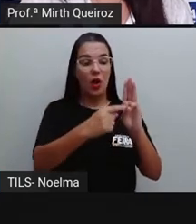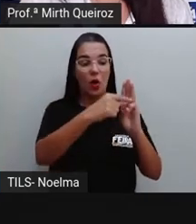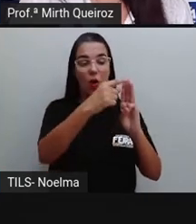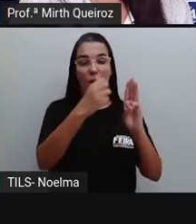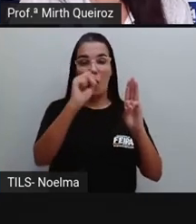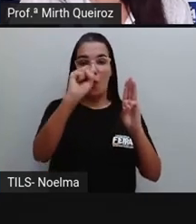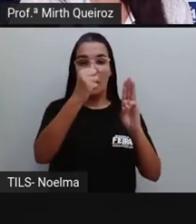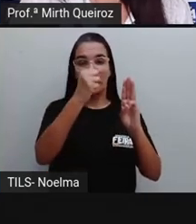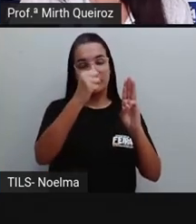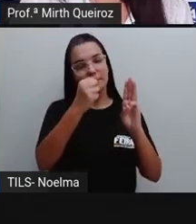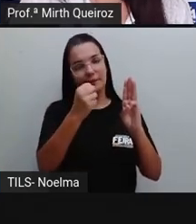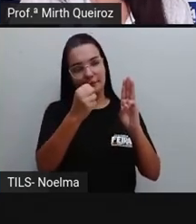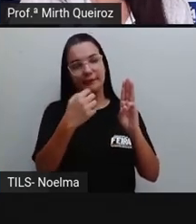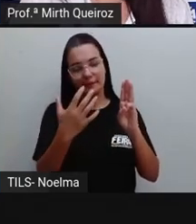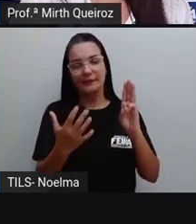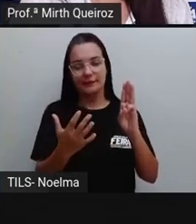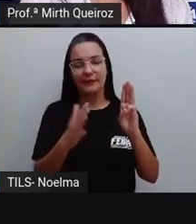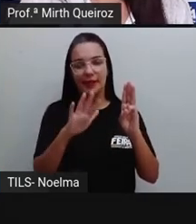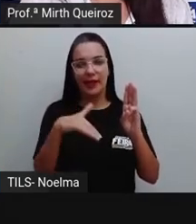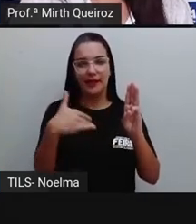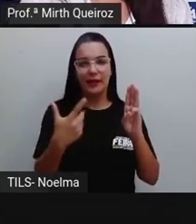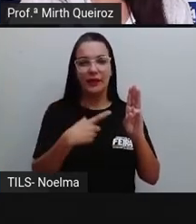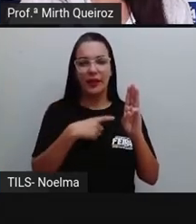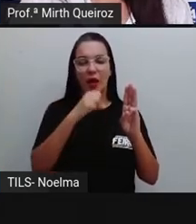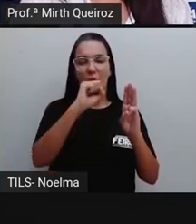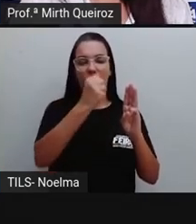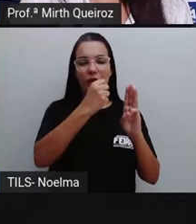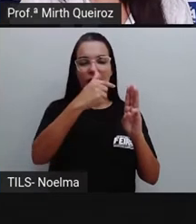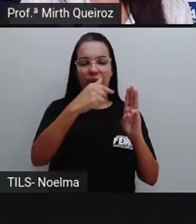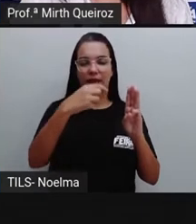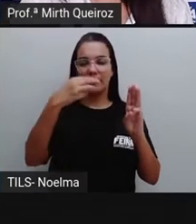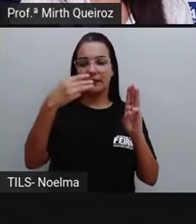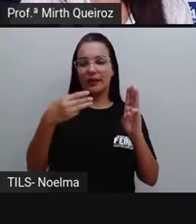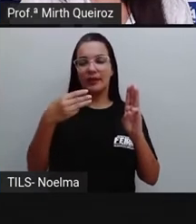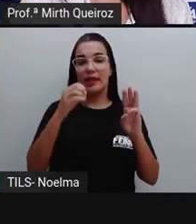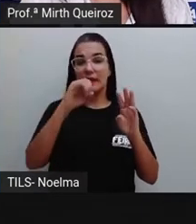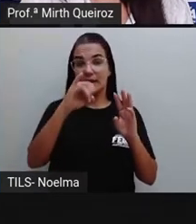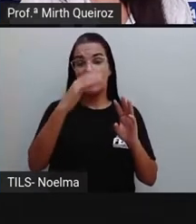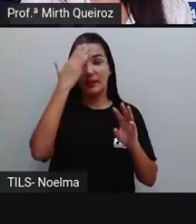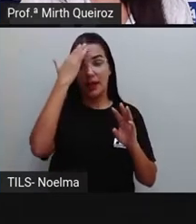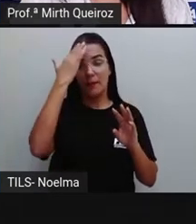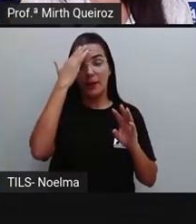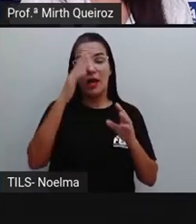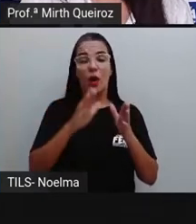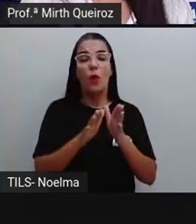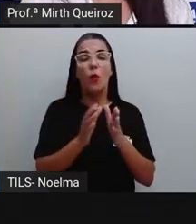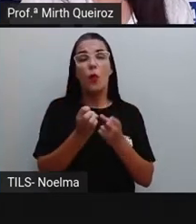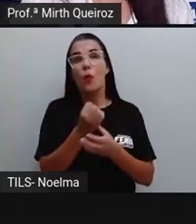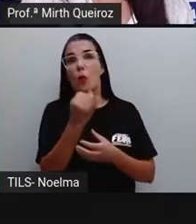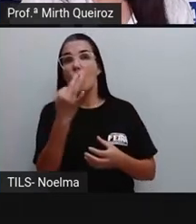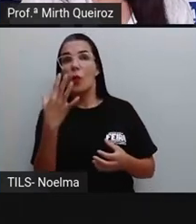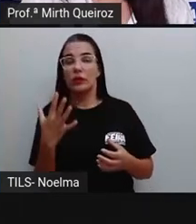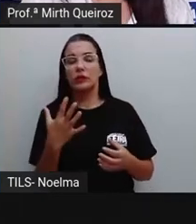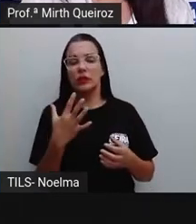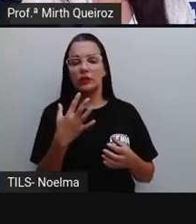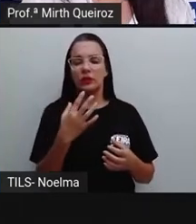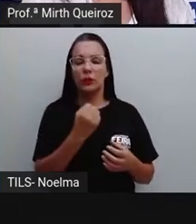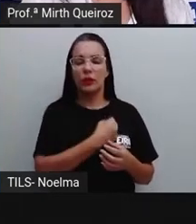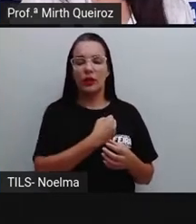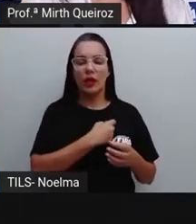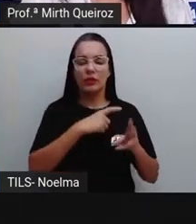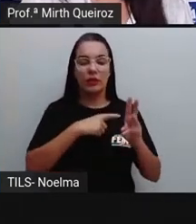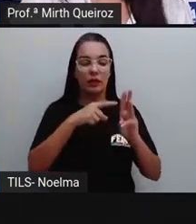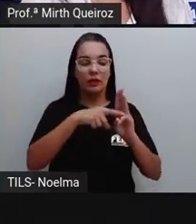oito centenas. Para eu saber quantas unidades tem a centena, multiplico por cem,